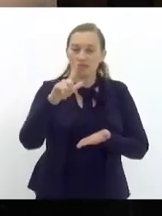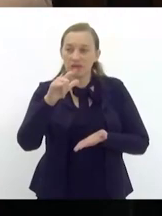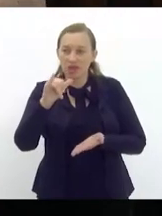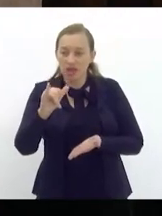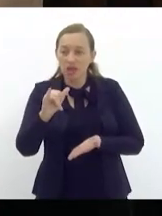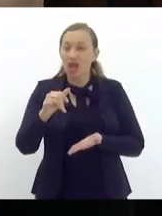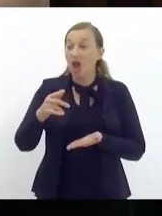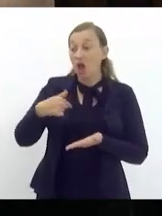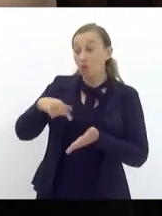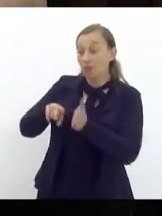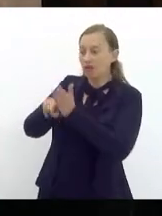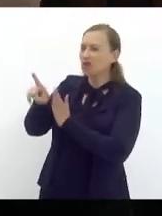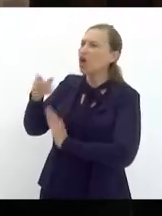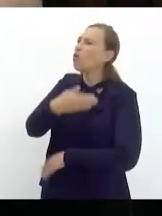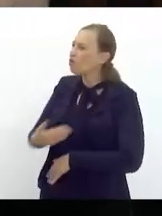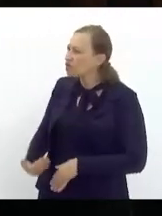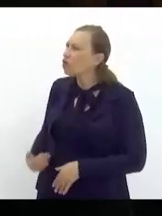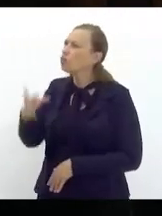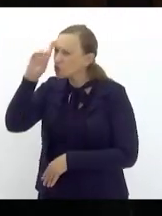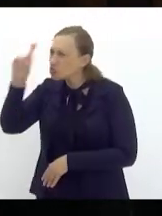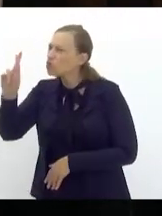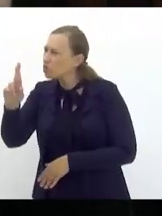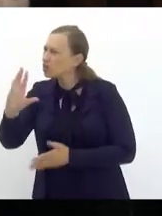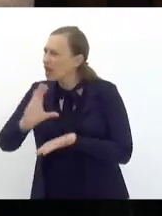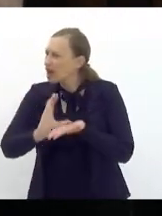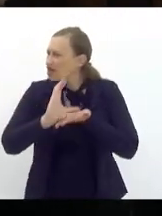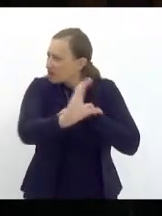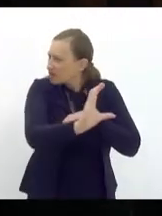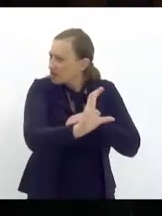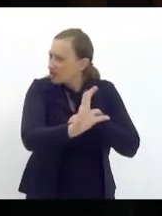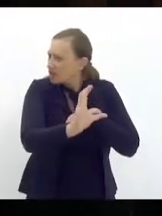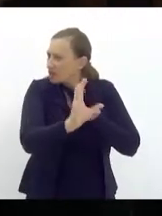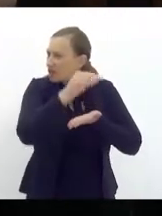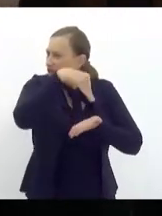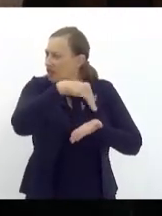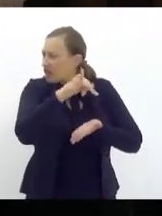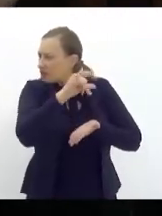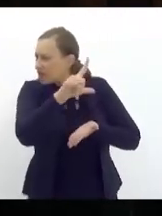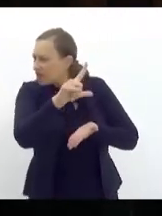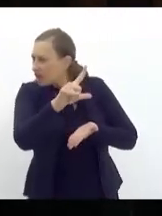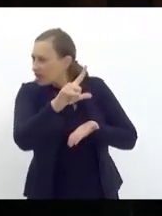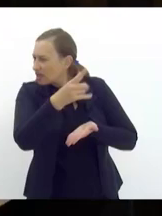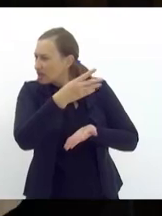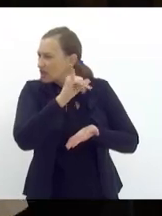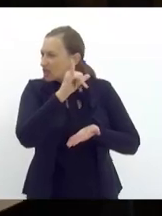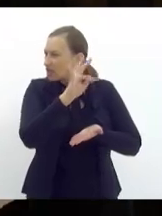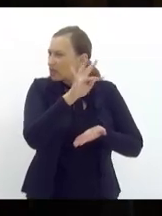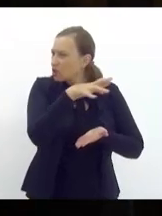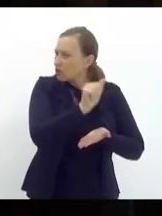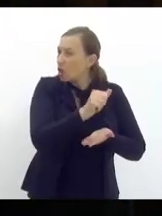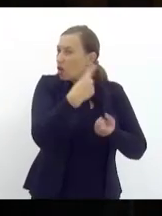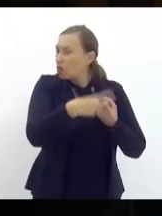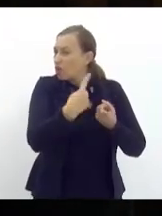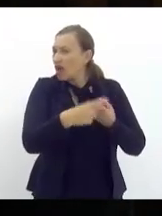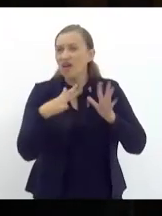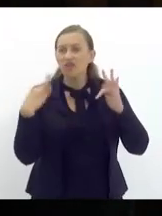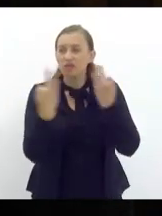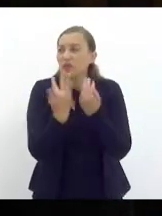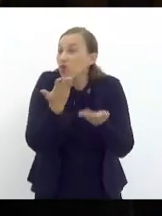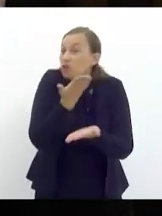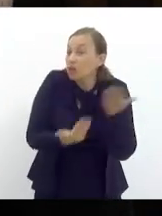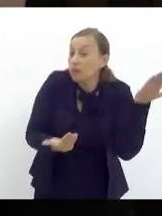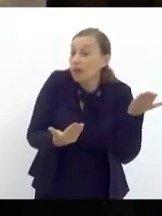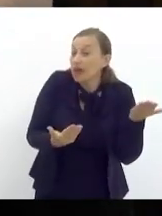governador governador o senhor está ou não está repassando o dinheiro para o convênio do EML da Peruna porque as famílias quando perdem seu ente